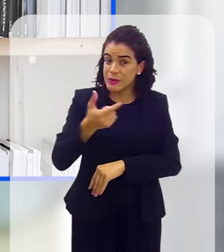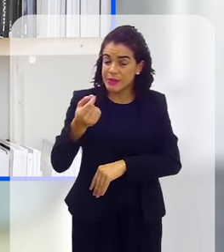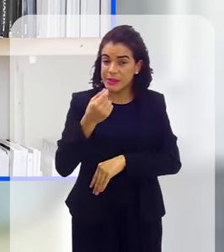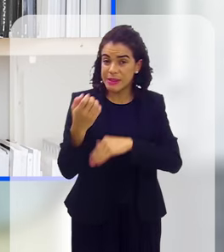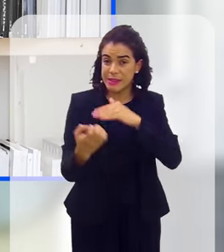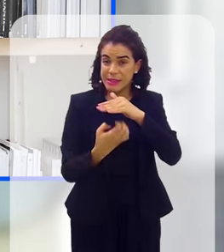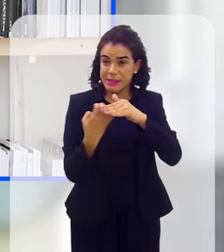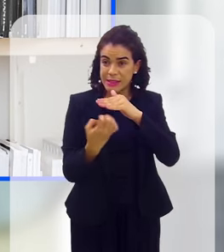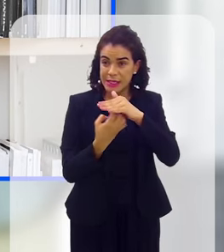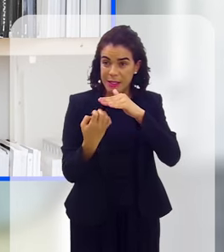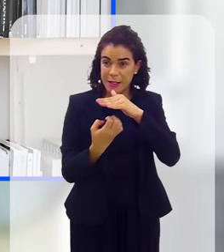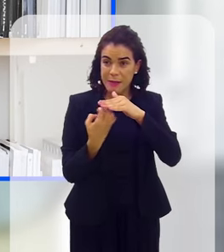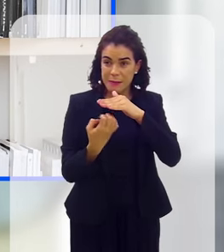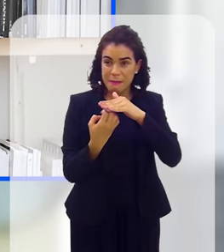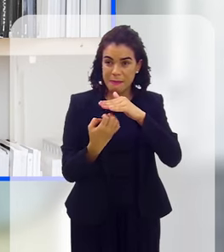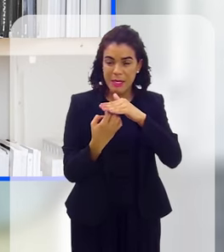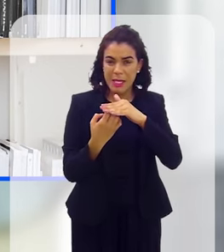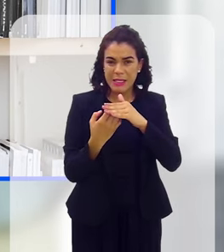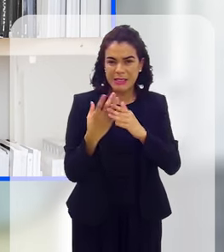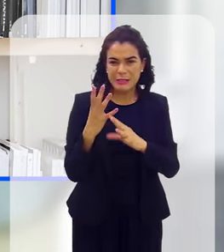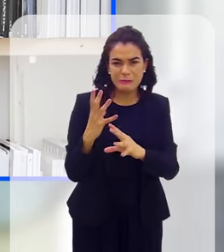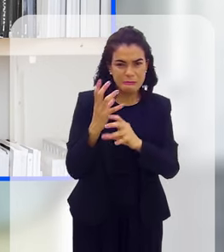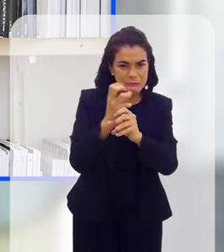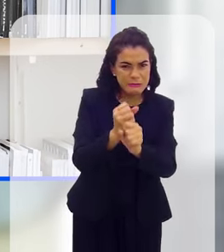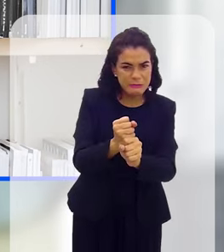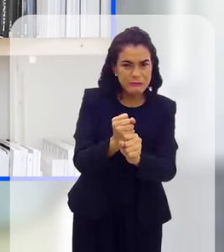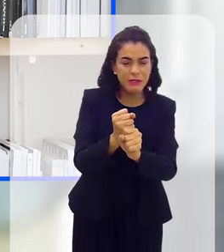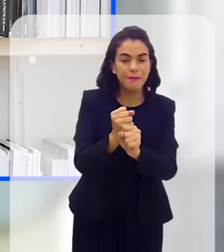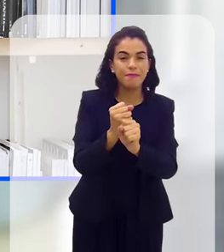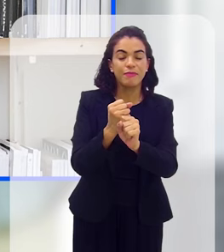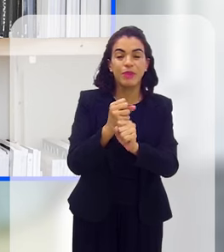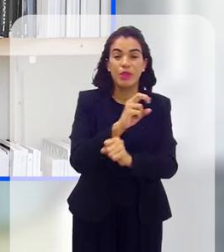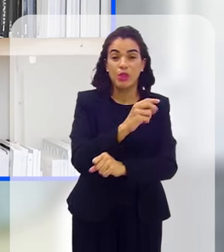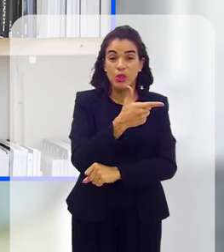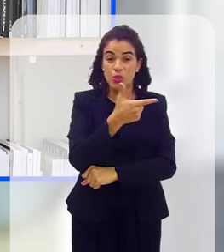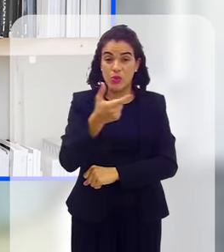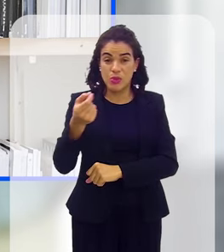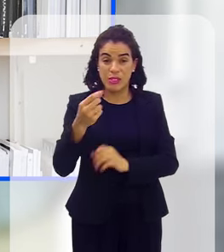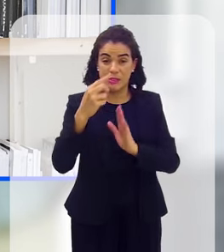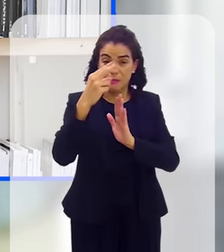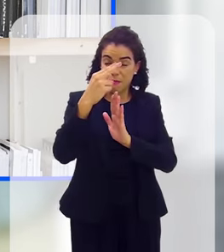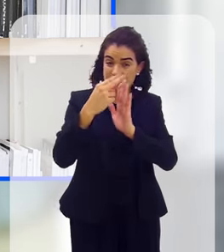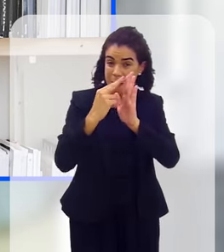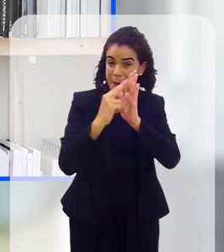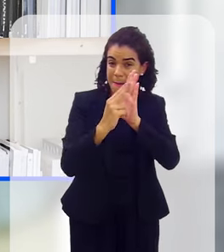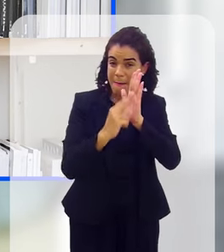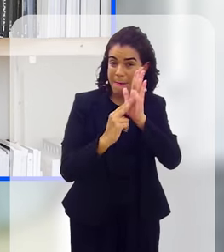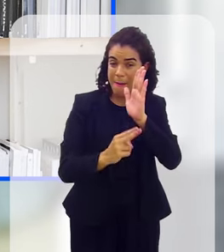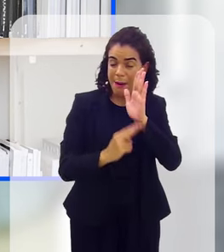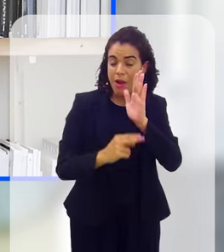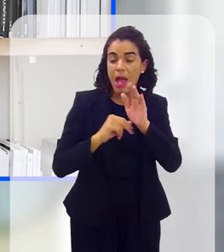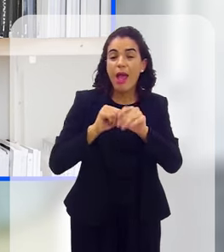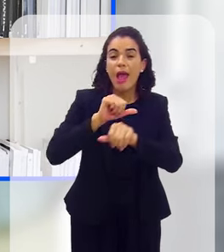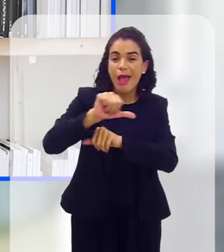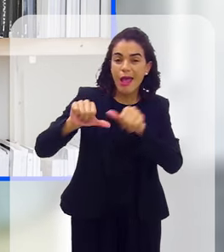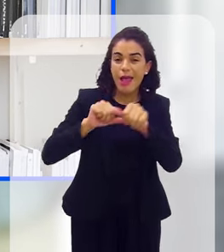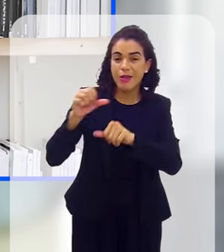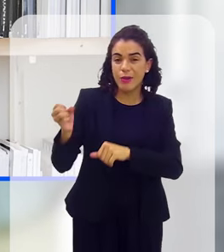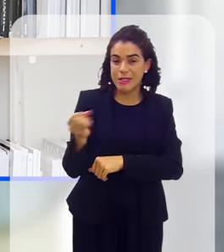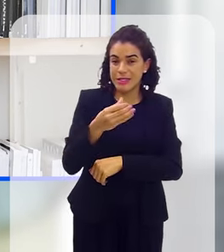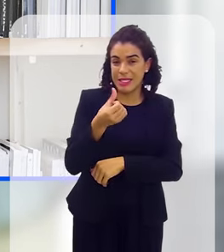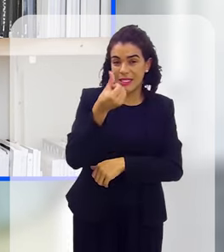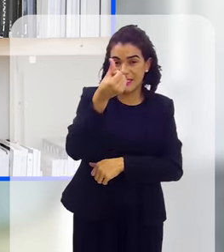segundo os últimos levantamentos, essa lista é atualizada, se não me engano, semestralmente, você pode